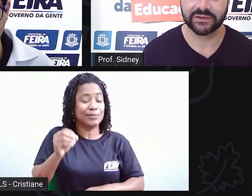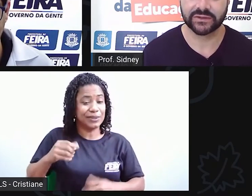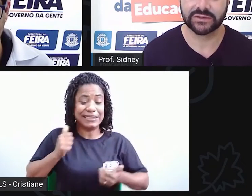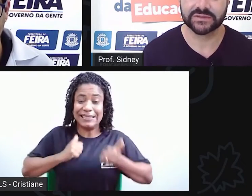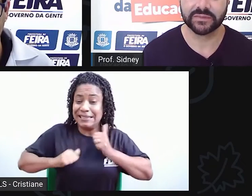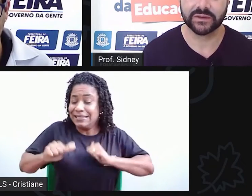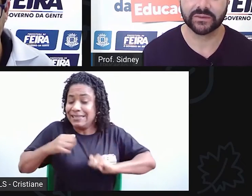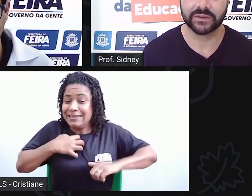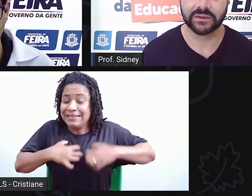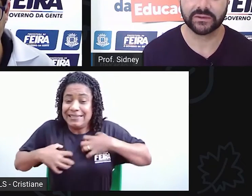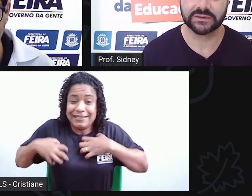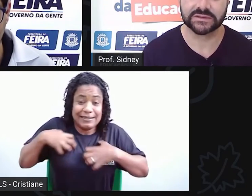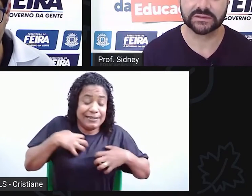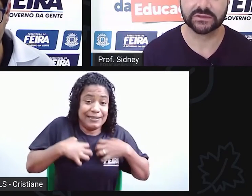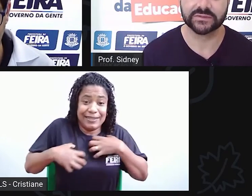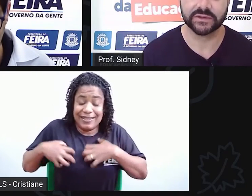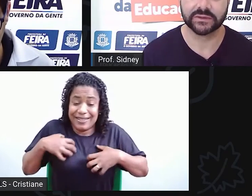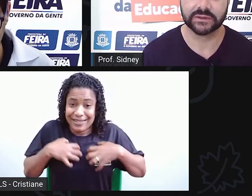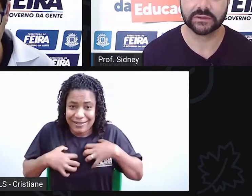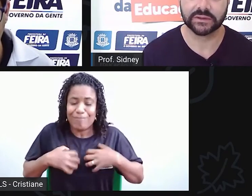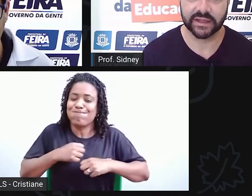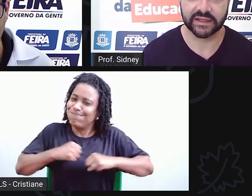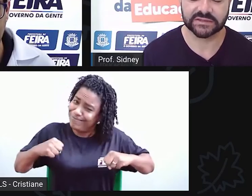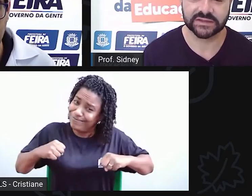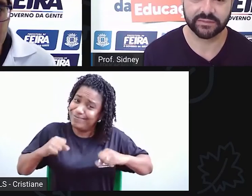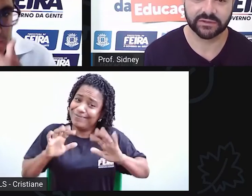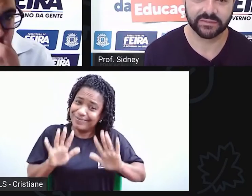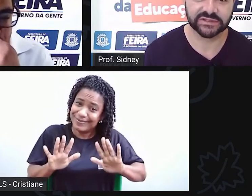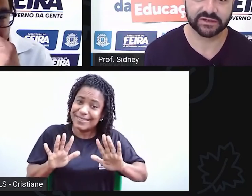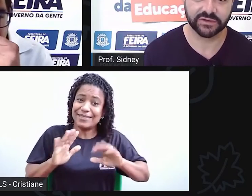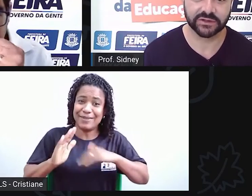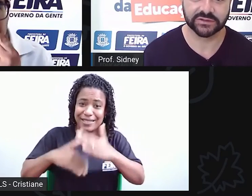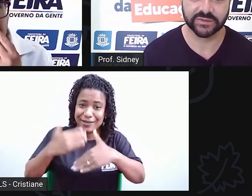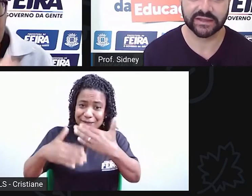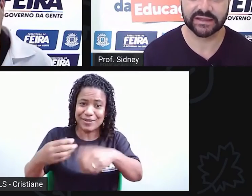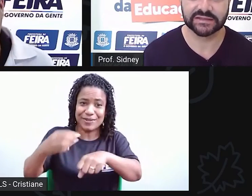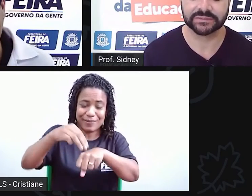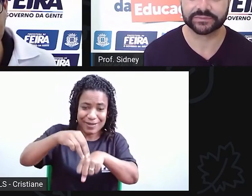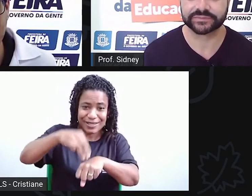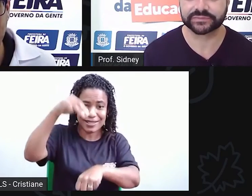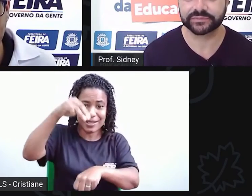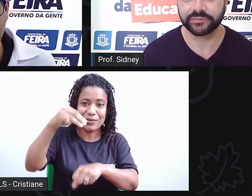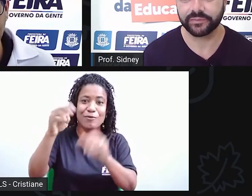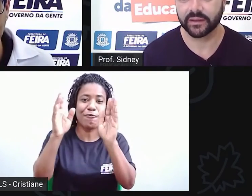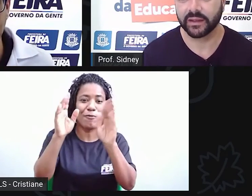mestrado em 2011 e 2010, termino o mestrado no final de 2010,